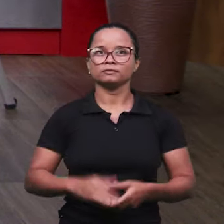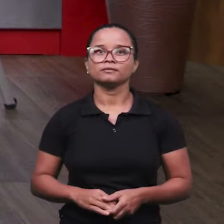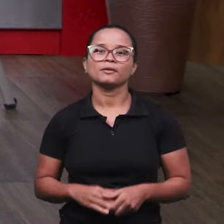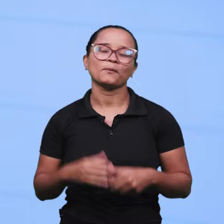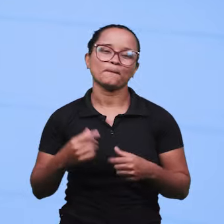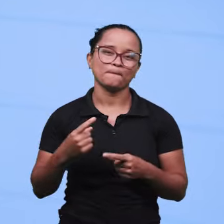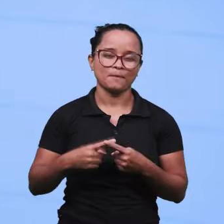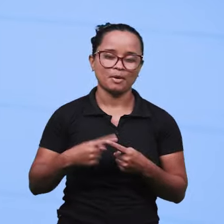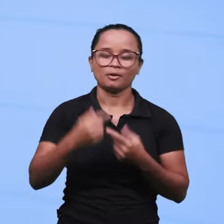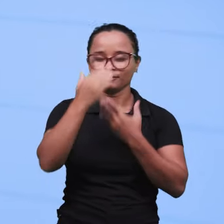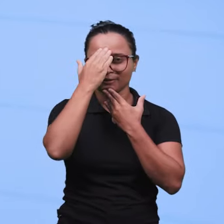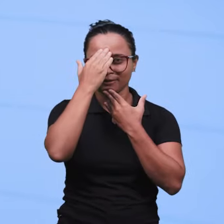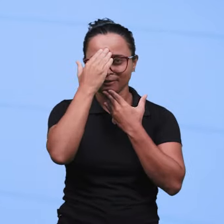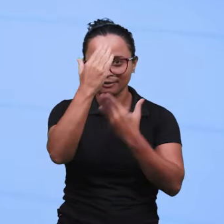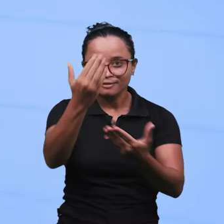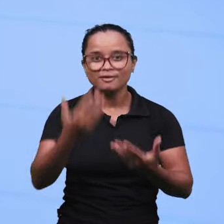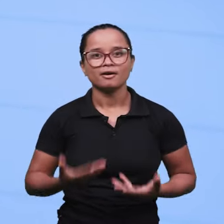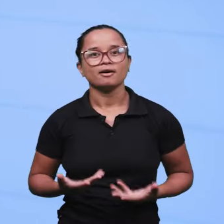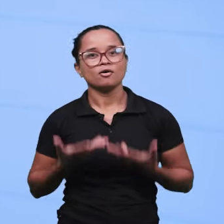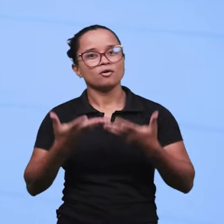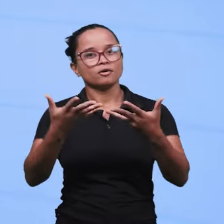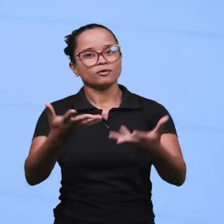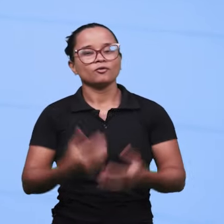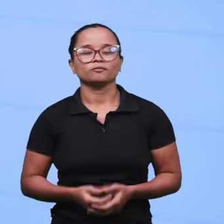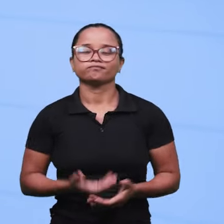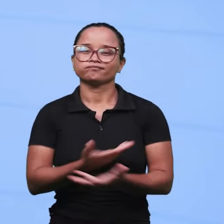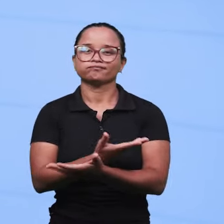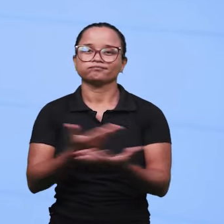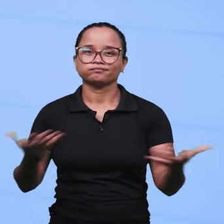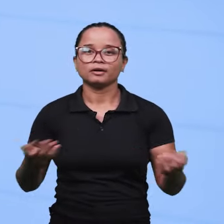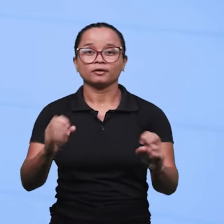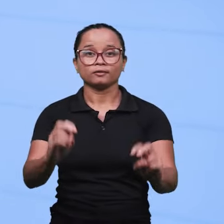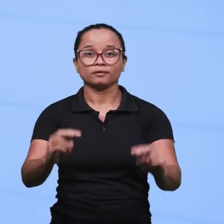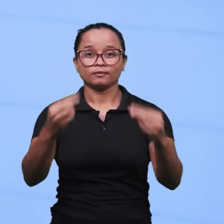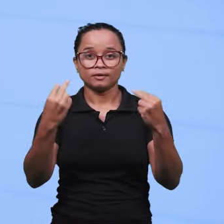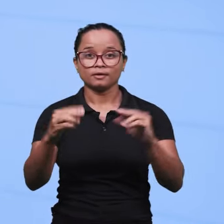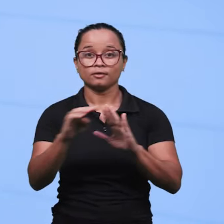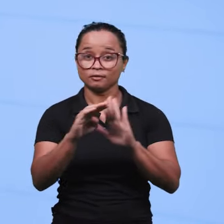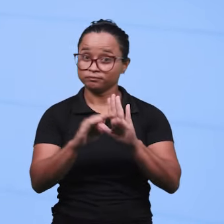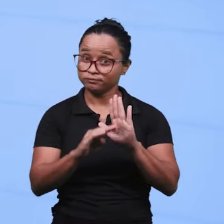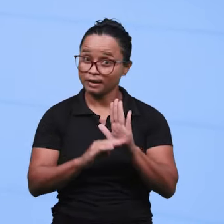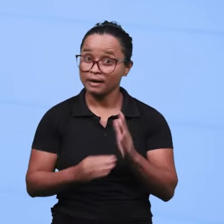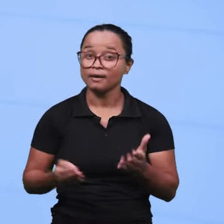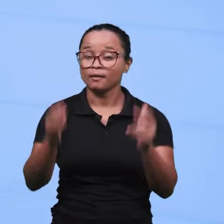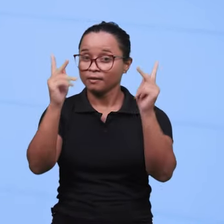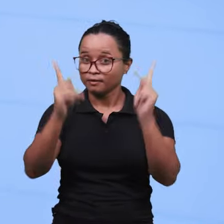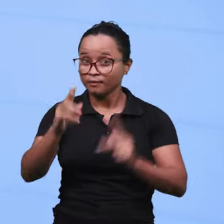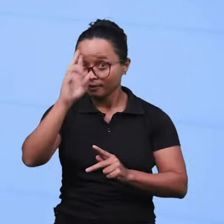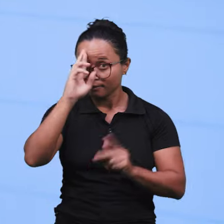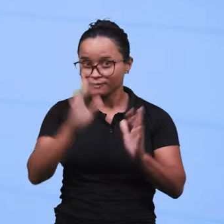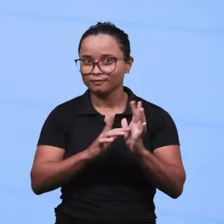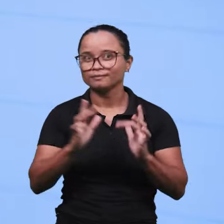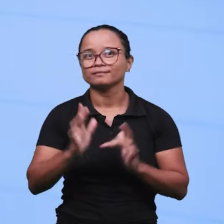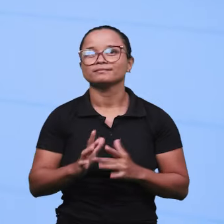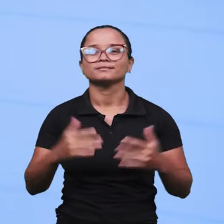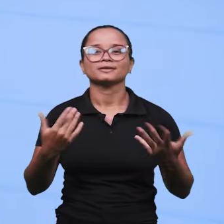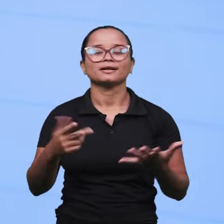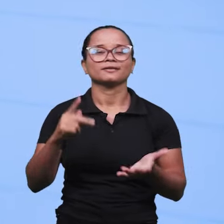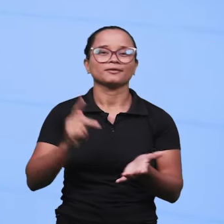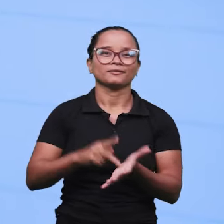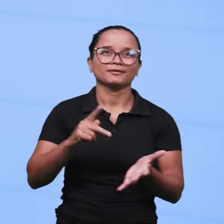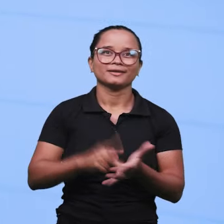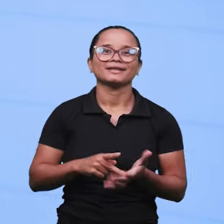Quero agradecer primeiramente o convite, cumprimentar os irmãos que nos assistem nesse programa Paz do Senhor Jesus, e na verdade